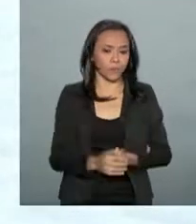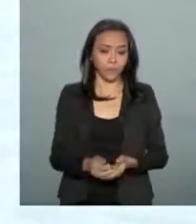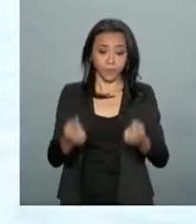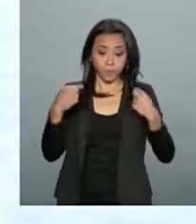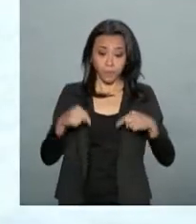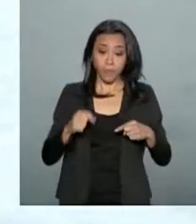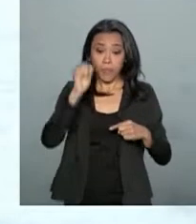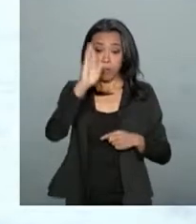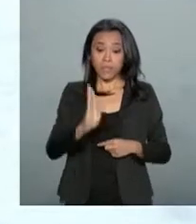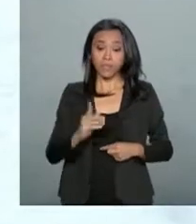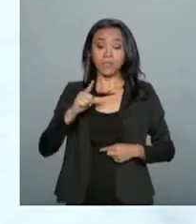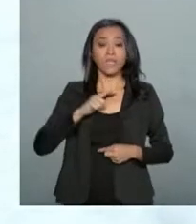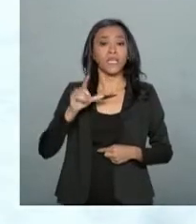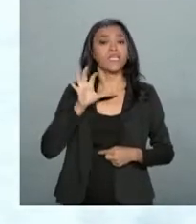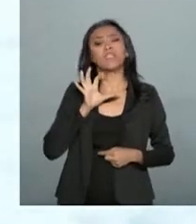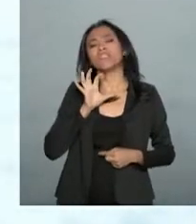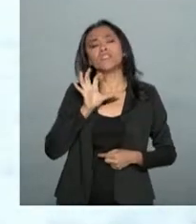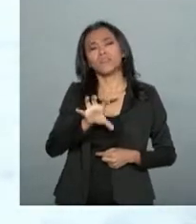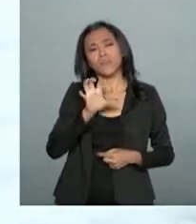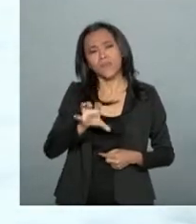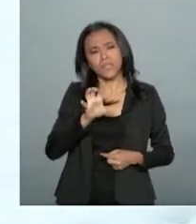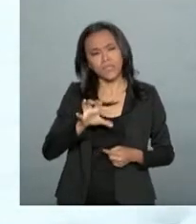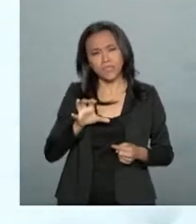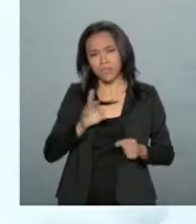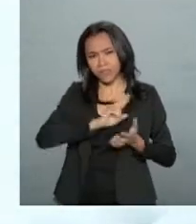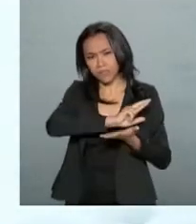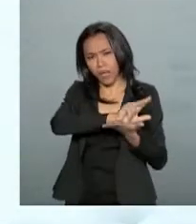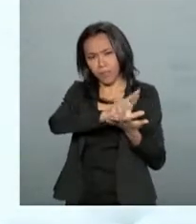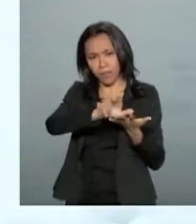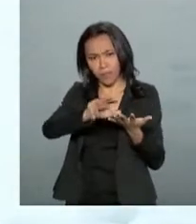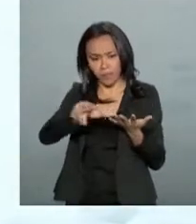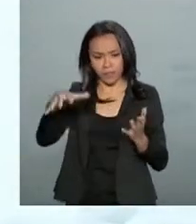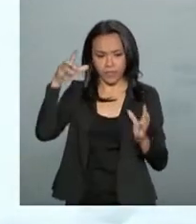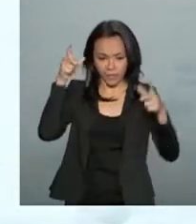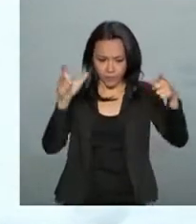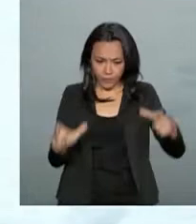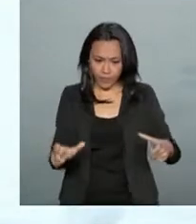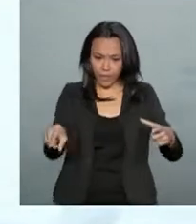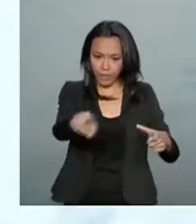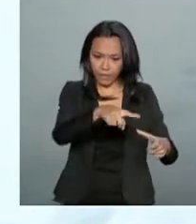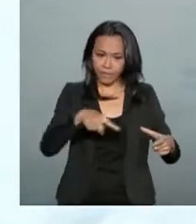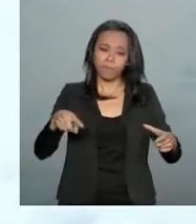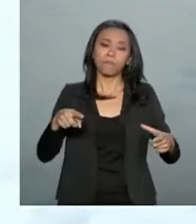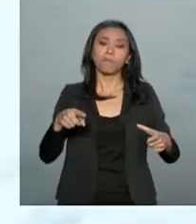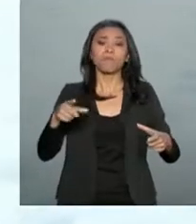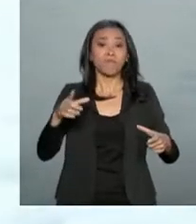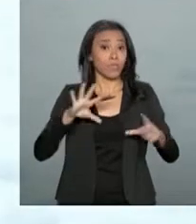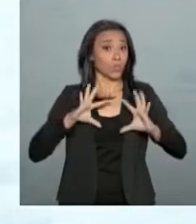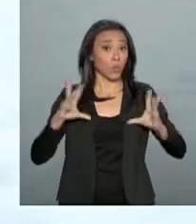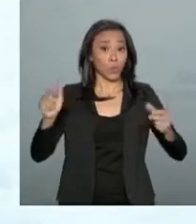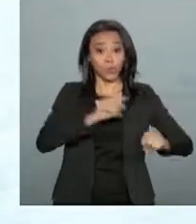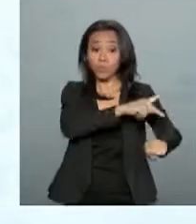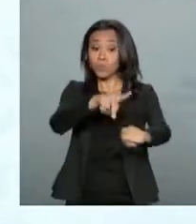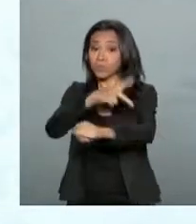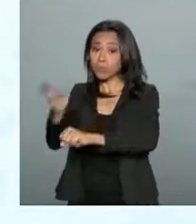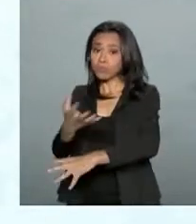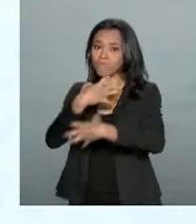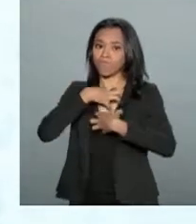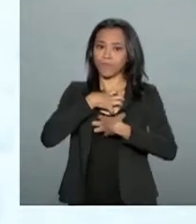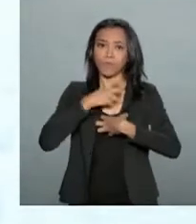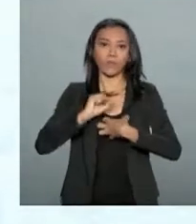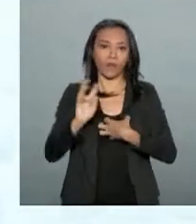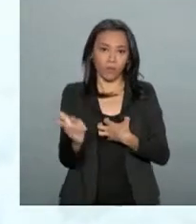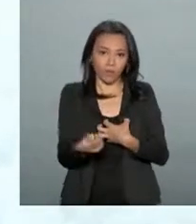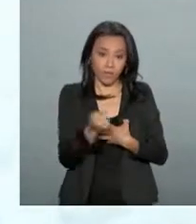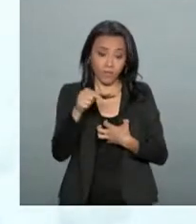direta dos fenômenos antárticos, mas os efeitos são sentidos por todo o planeta. Esse também é o continente menos